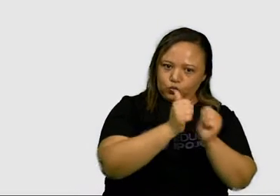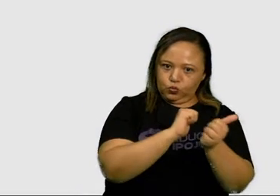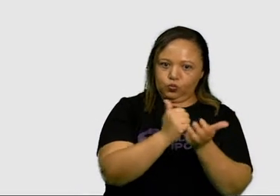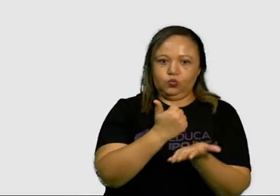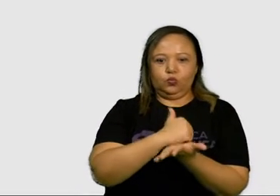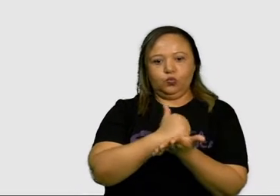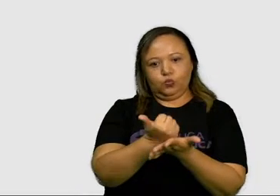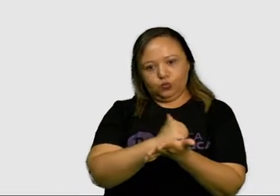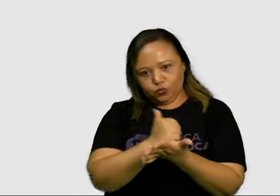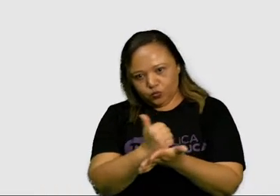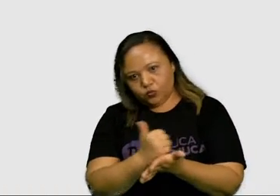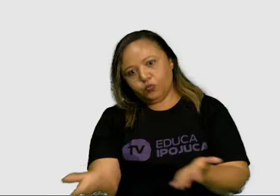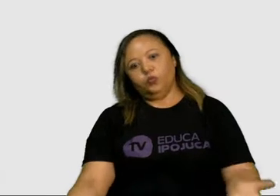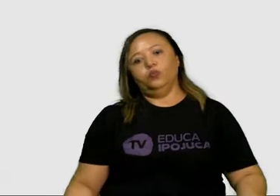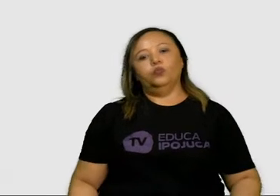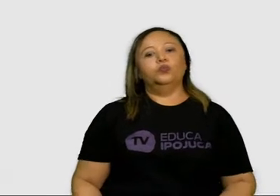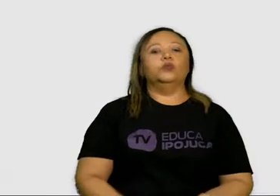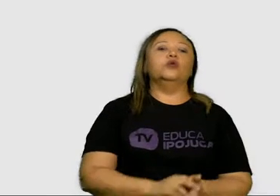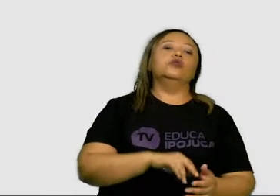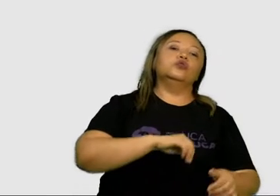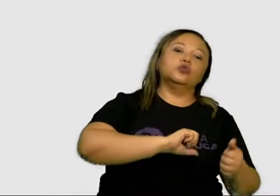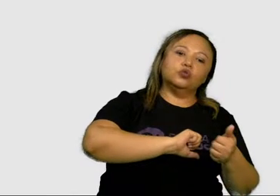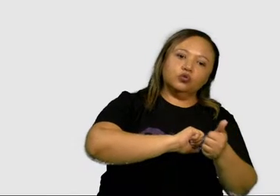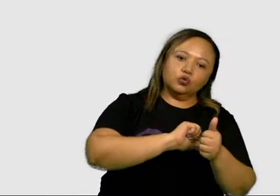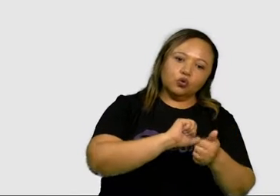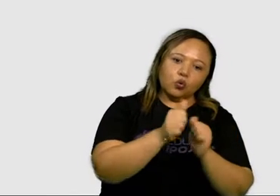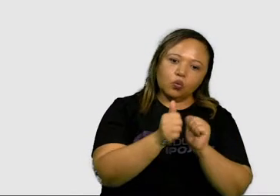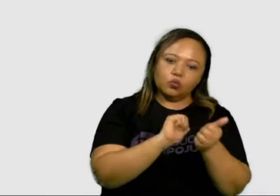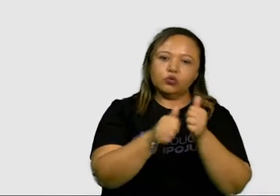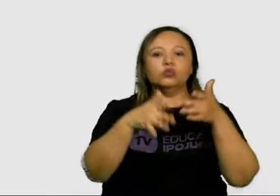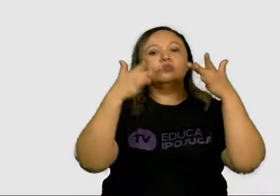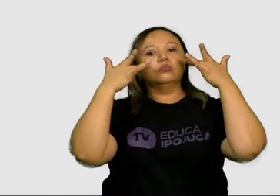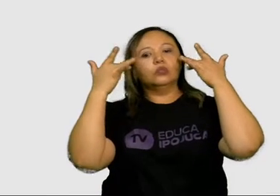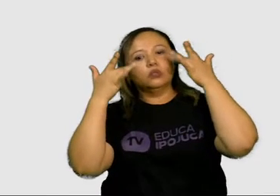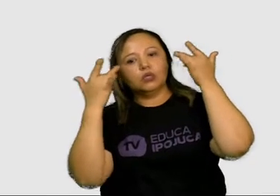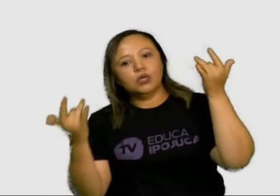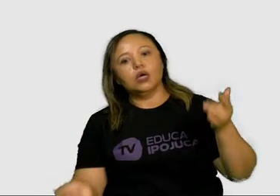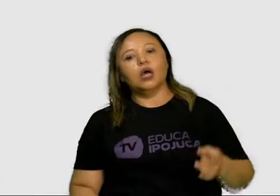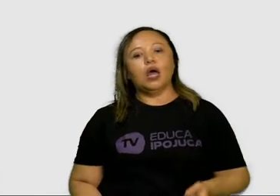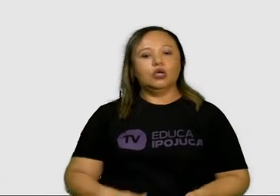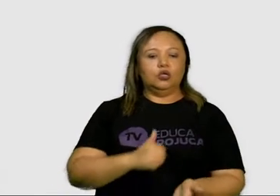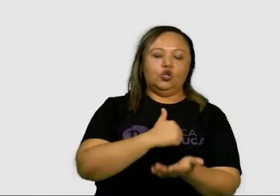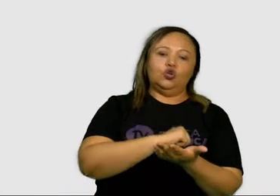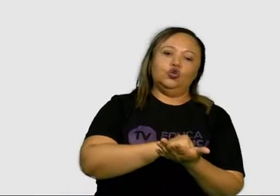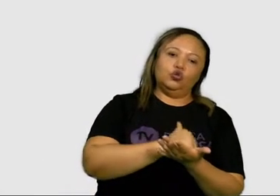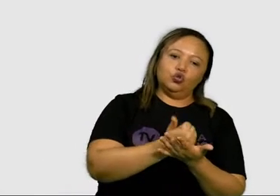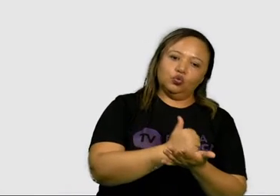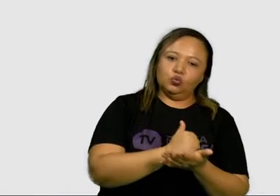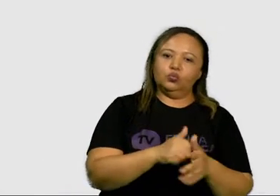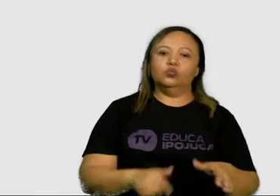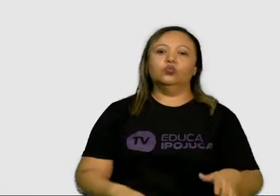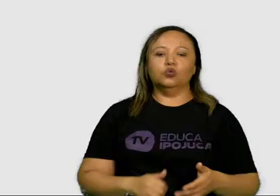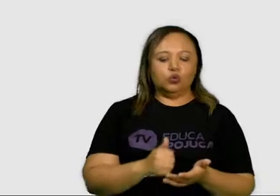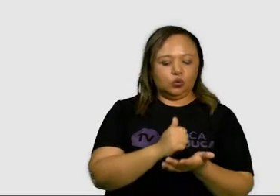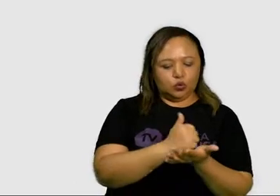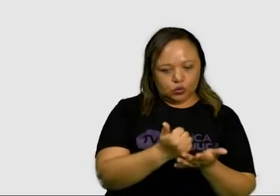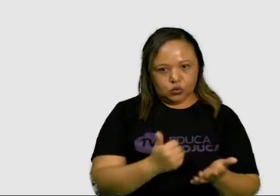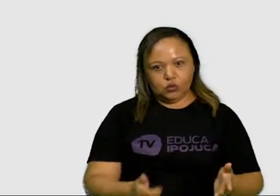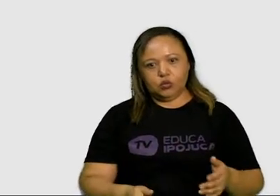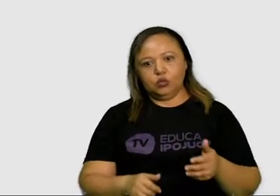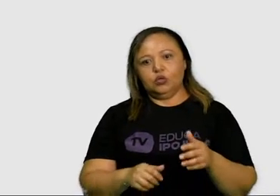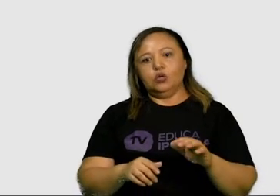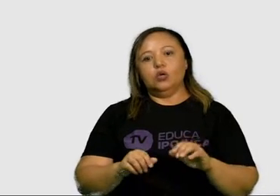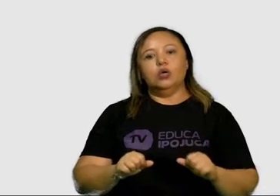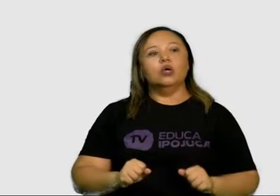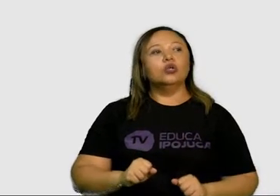dramatização, mímica, pantomima, improvisação. E os jogos cooperativos, pega